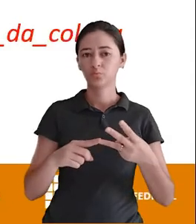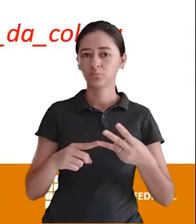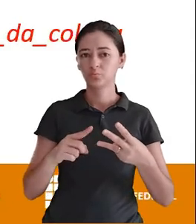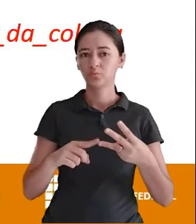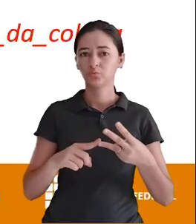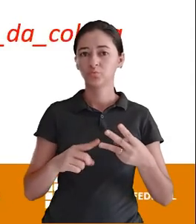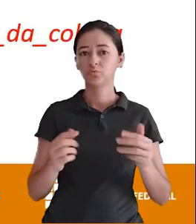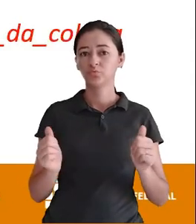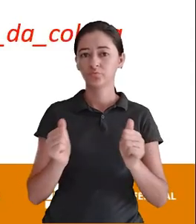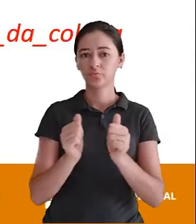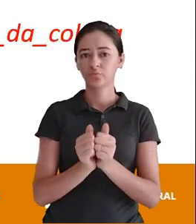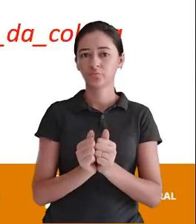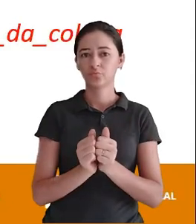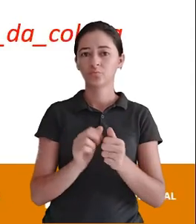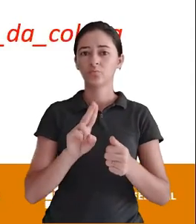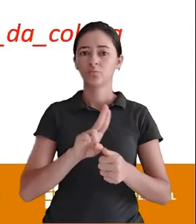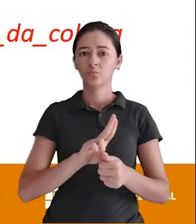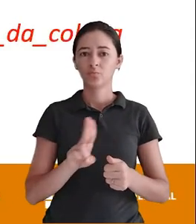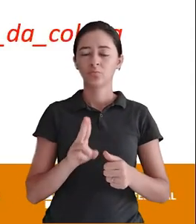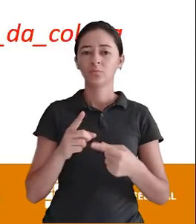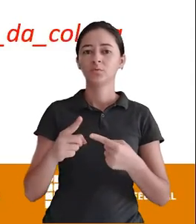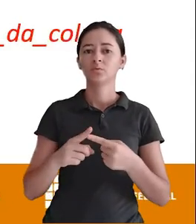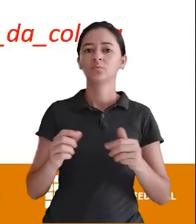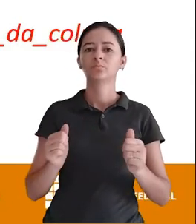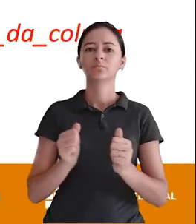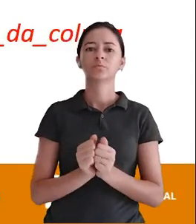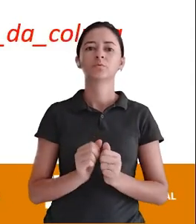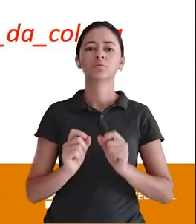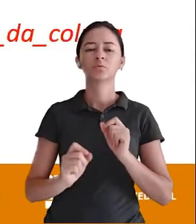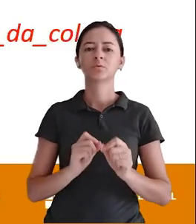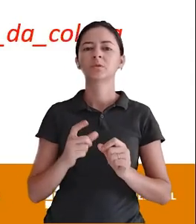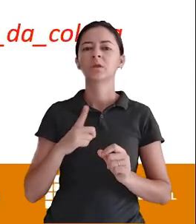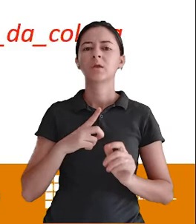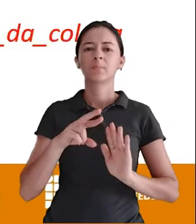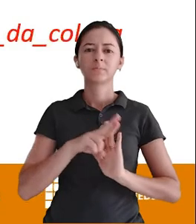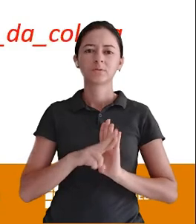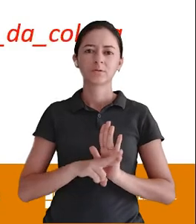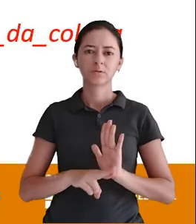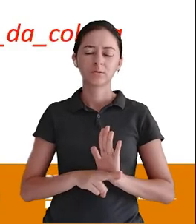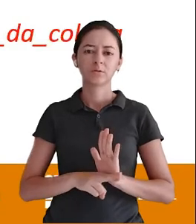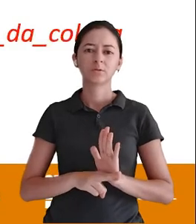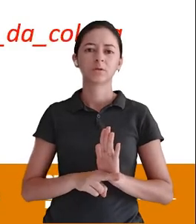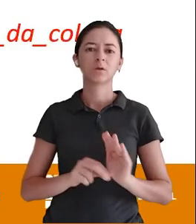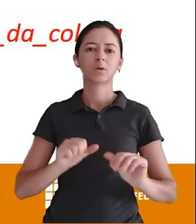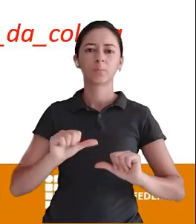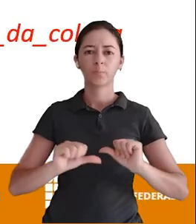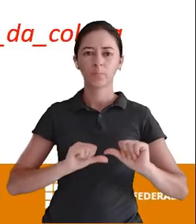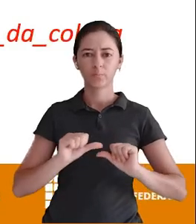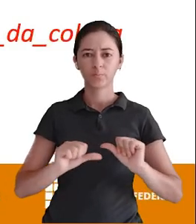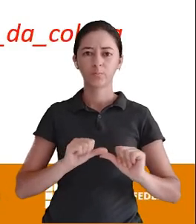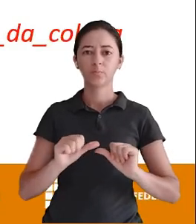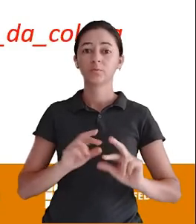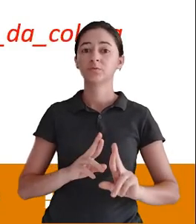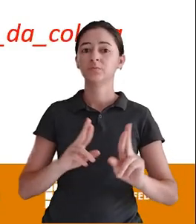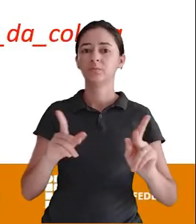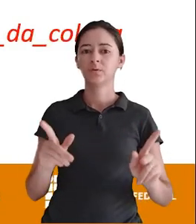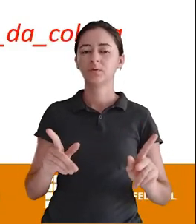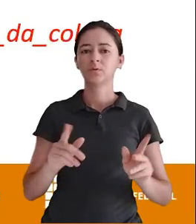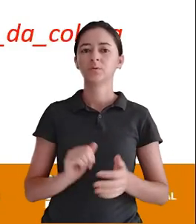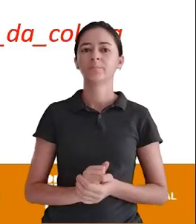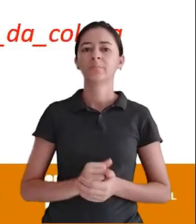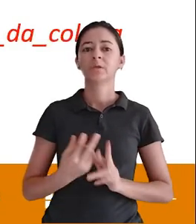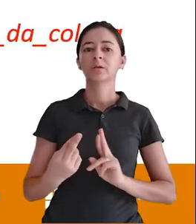alterar O nome e tipo Ao mesmo tempo O comando é o mesmo O que muda É uma regrinha aqui Relacionado ao nome E o tipo De dado